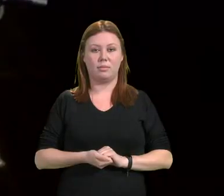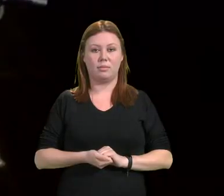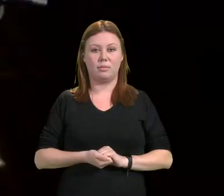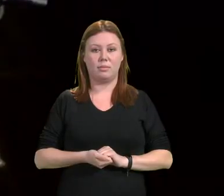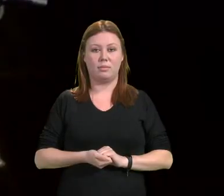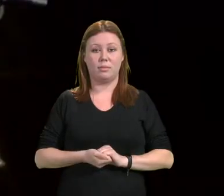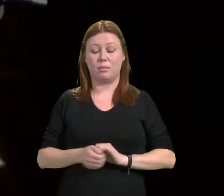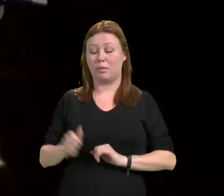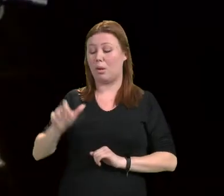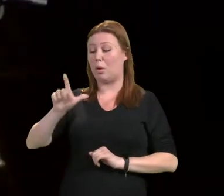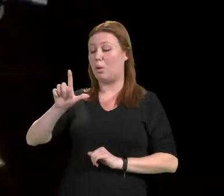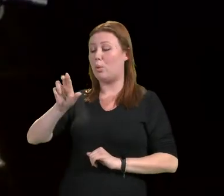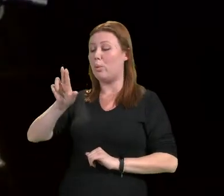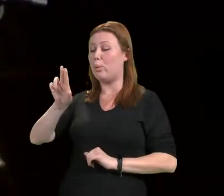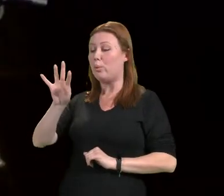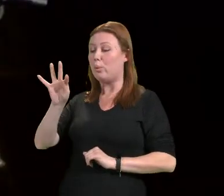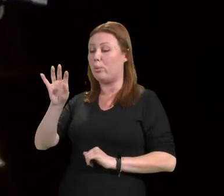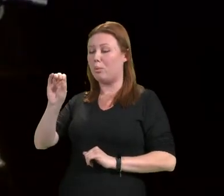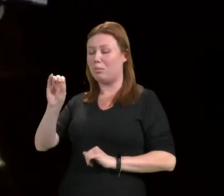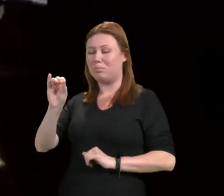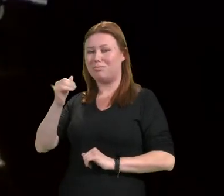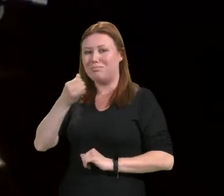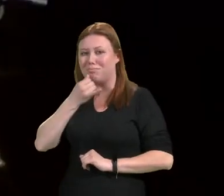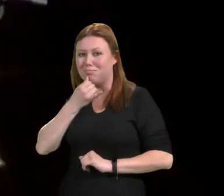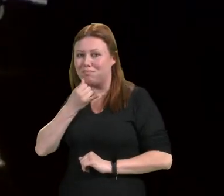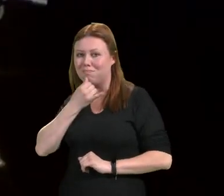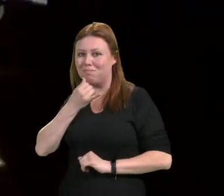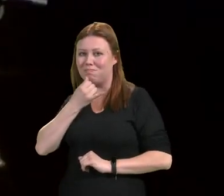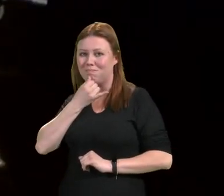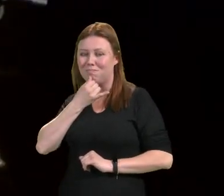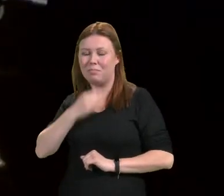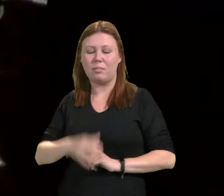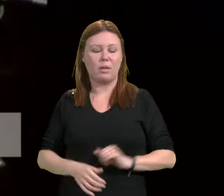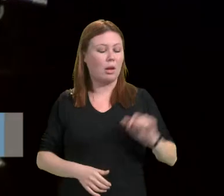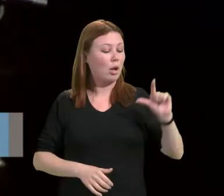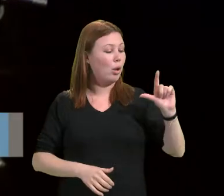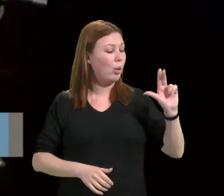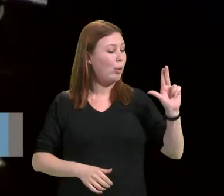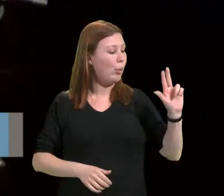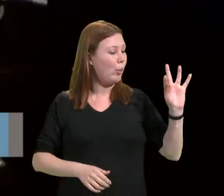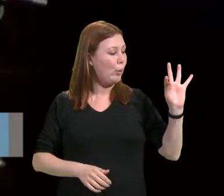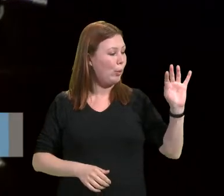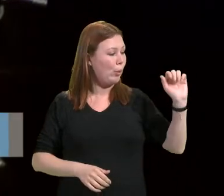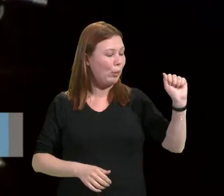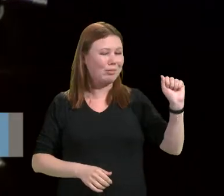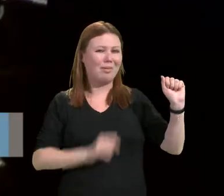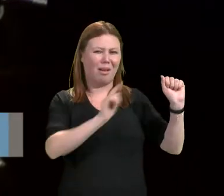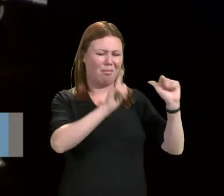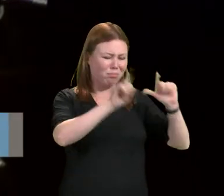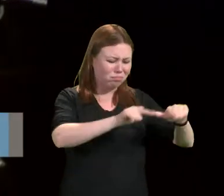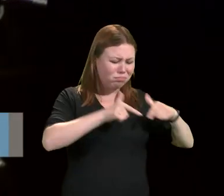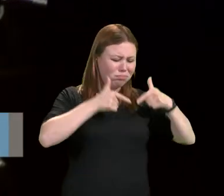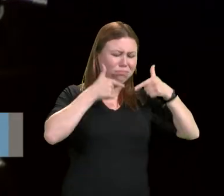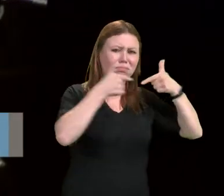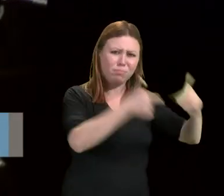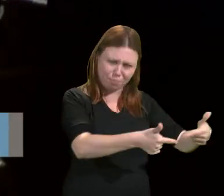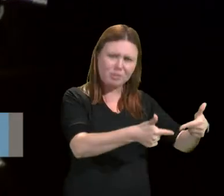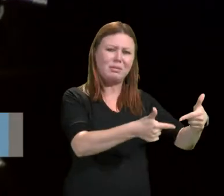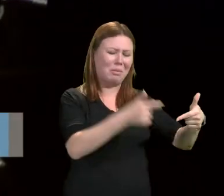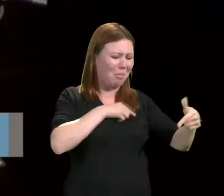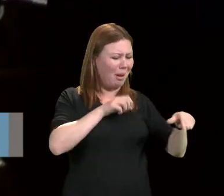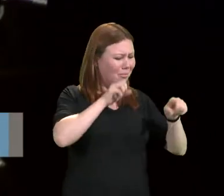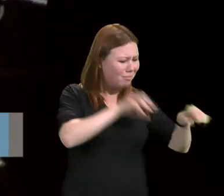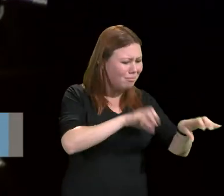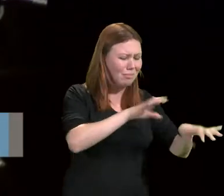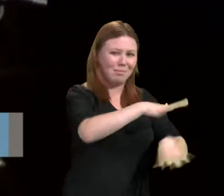Luto é verbo, presente do indicativo. Luta é indicativo do futuro, um novo presente